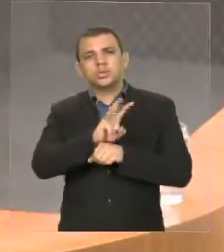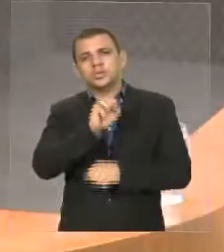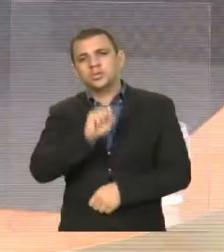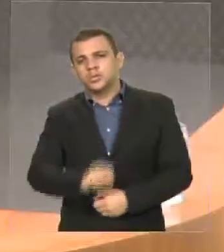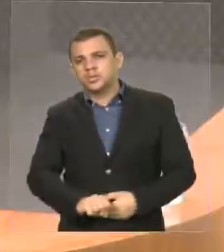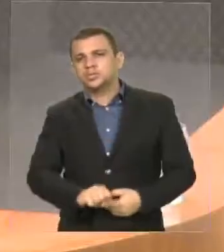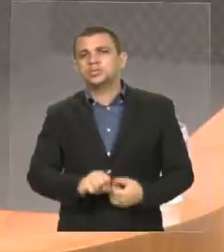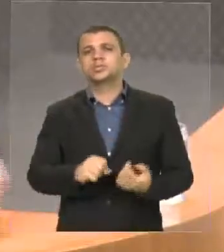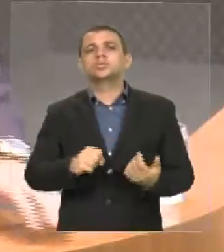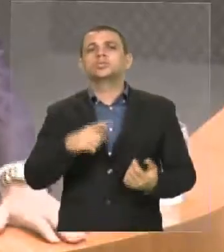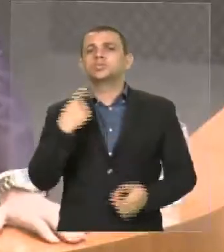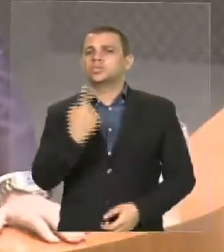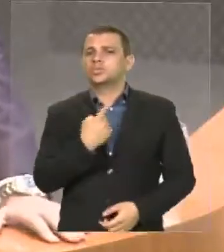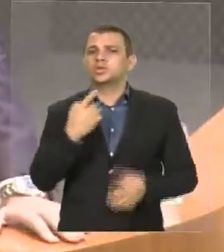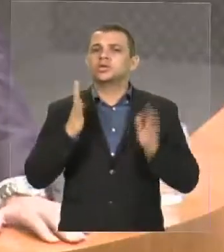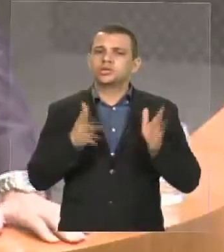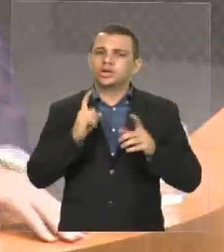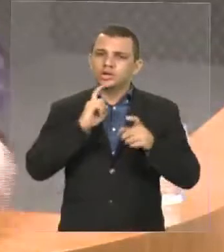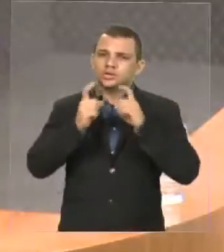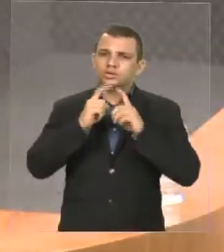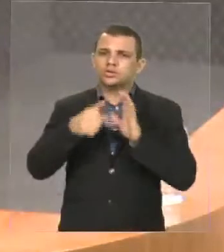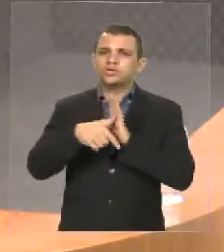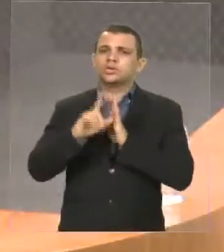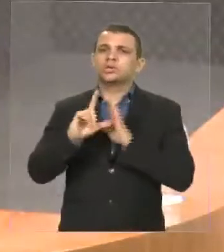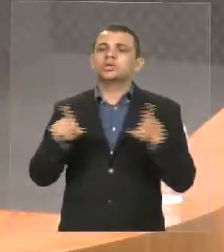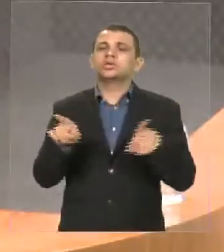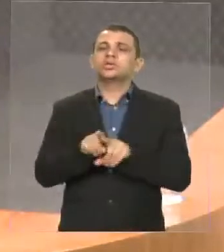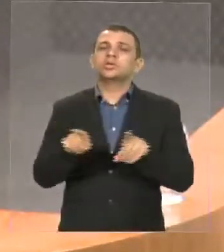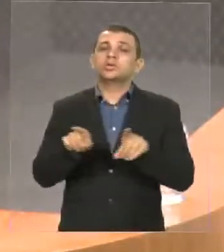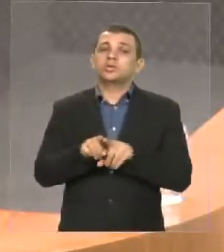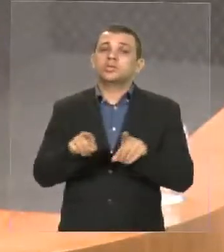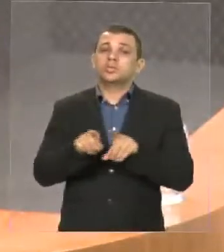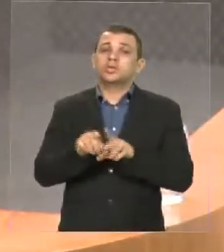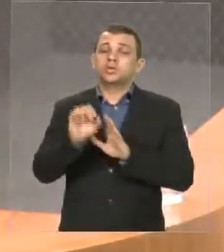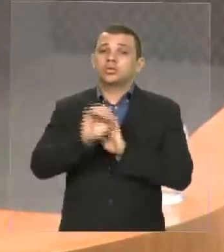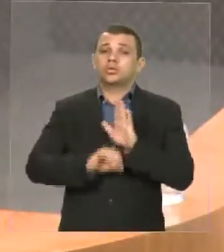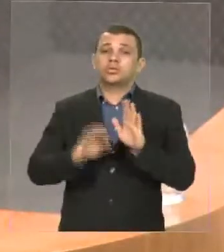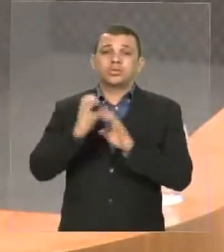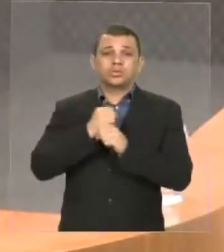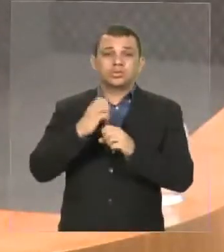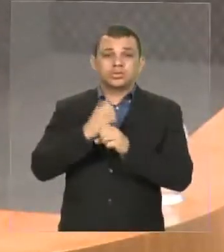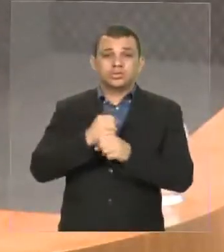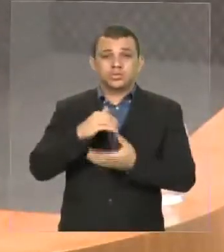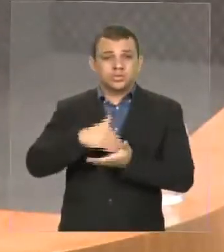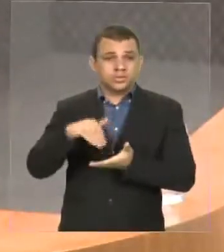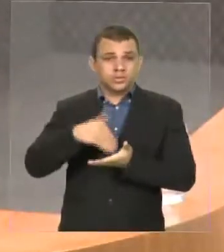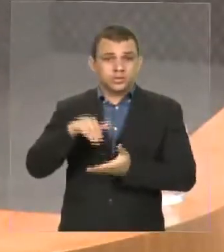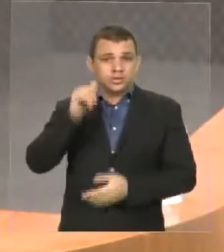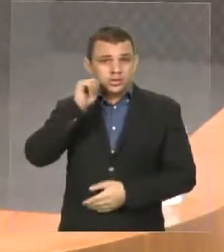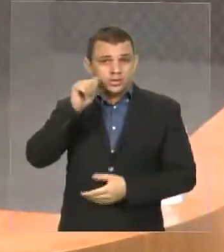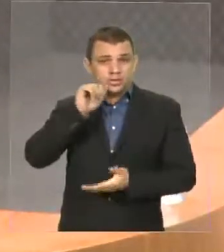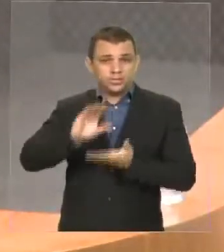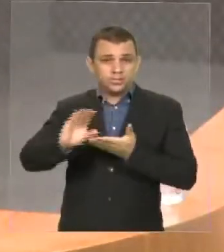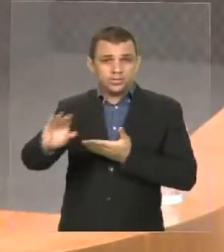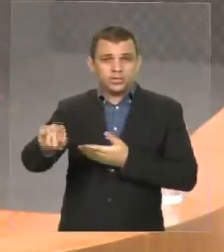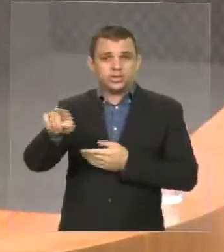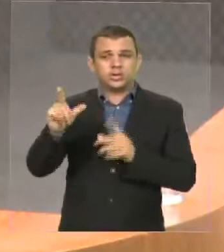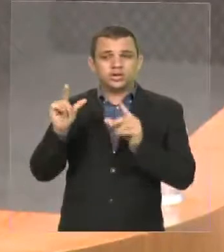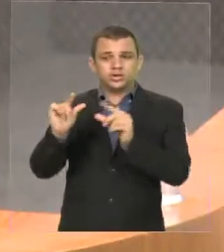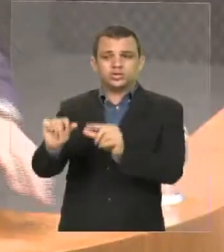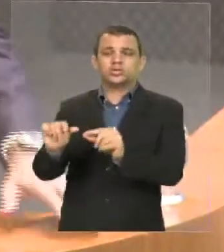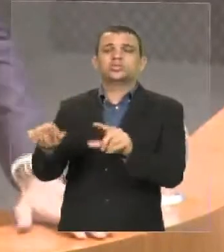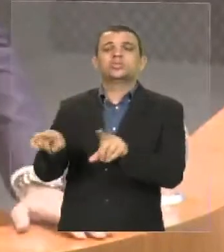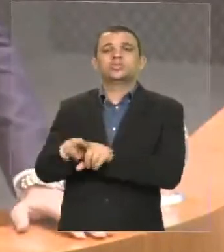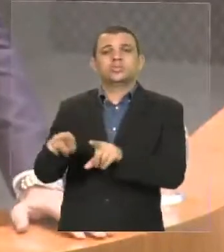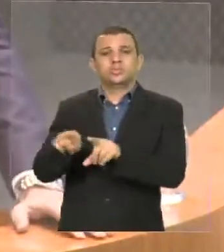questão essa que nós já tínhamos discutido, a questão do orçamento para a Secretaria da Mulher, que reduziu drasticamente